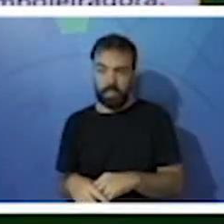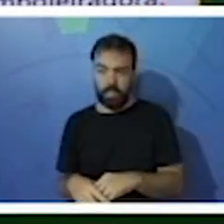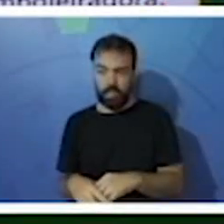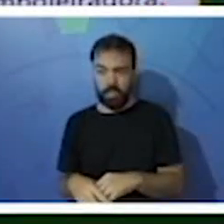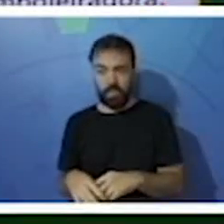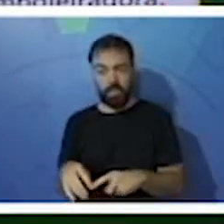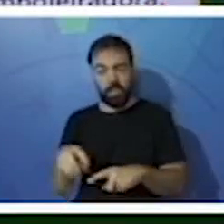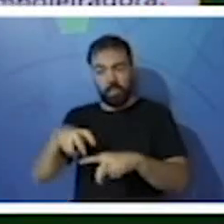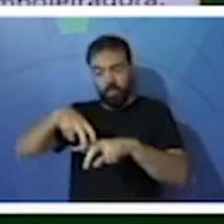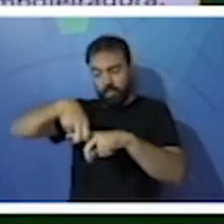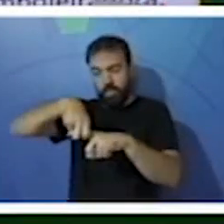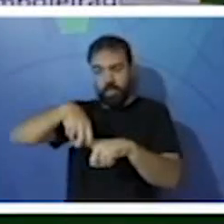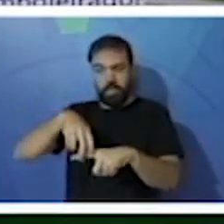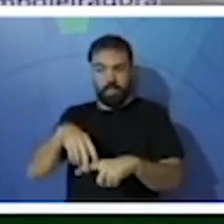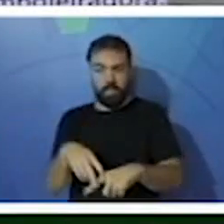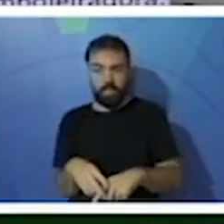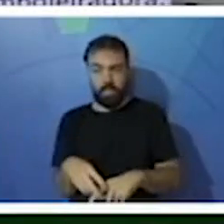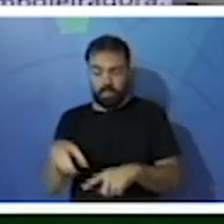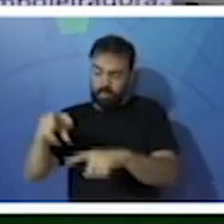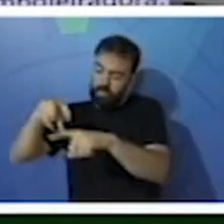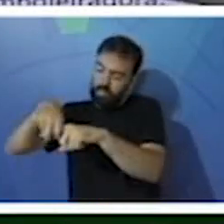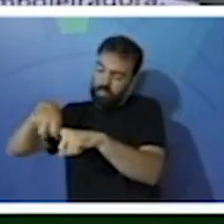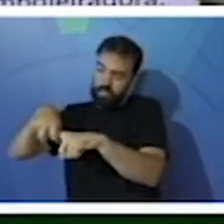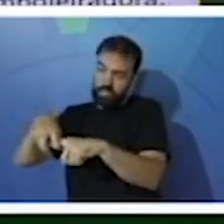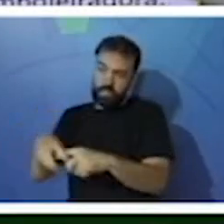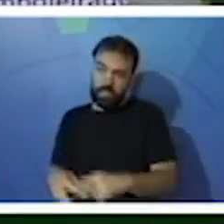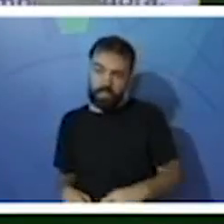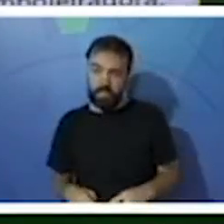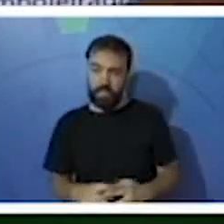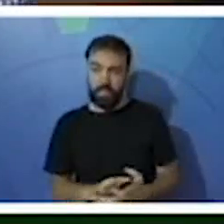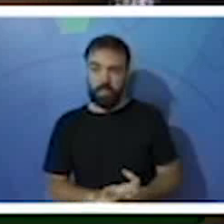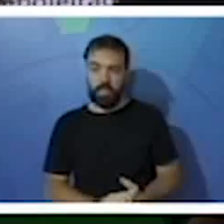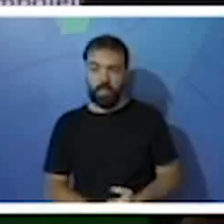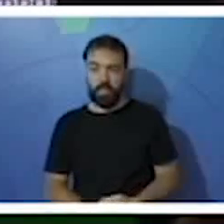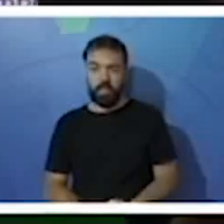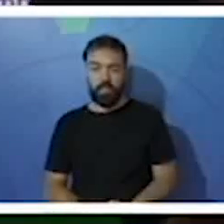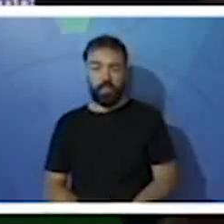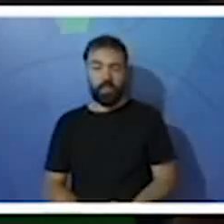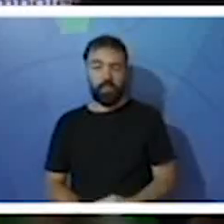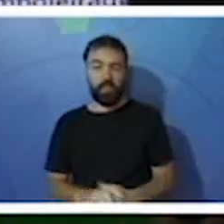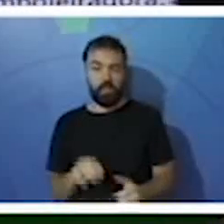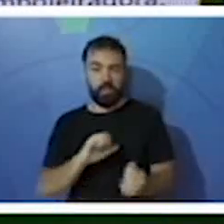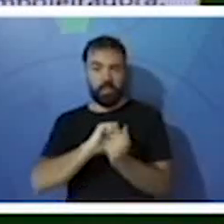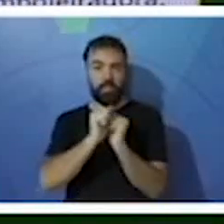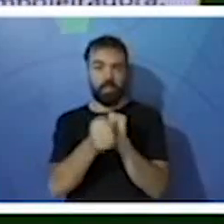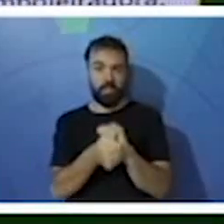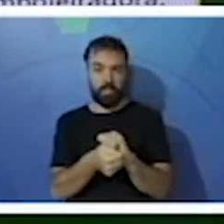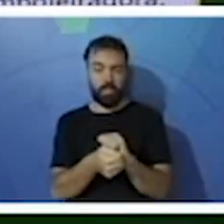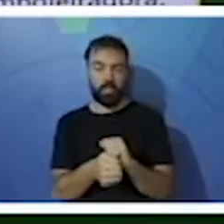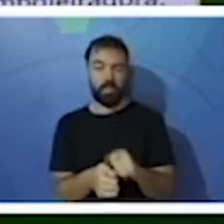árvore trepadora e da empoleiradora. Então, vocês viram que são adaptados.